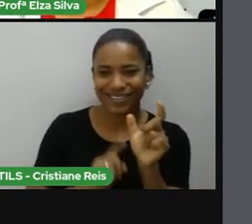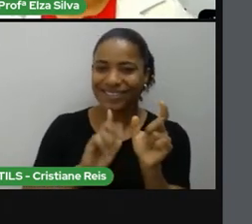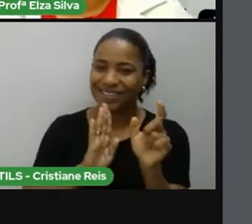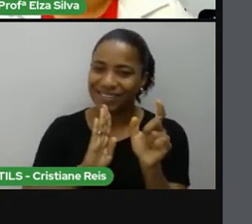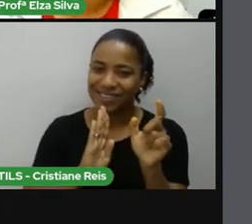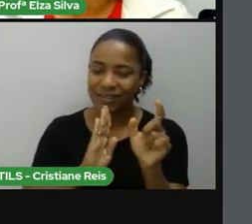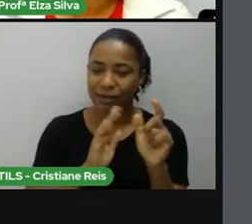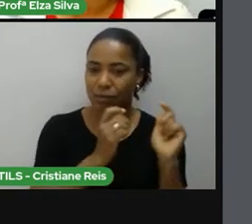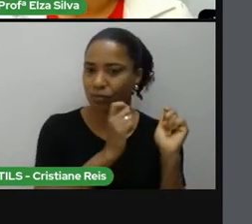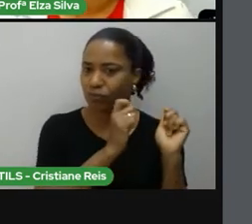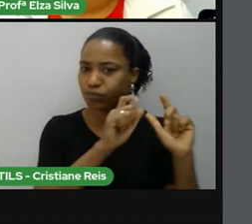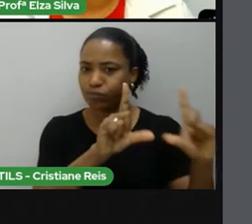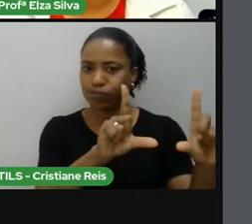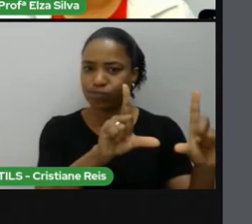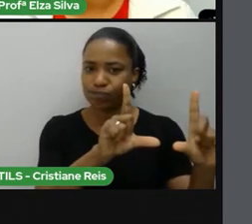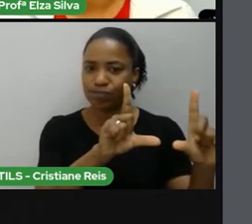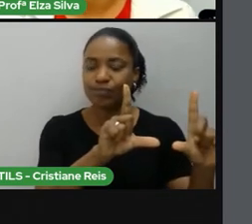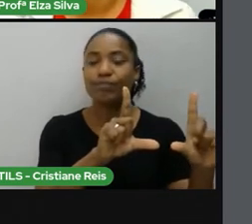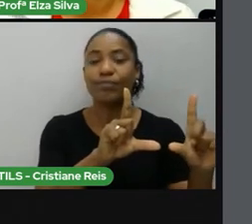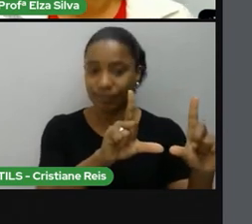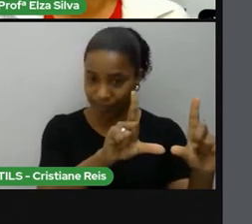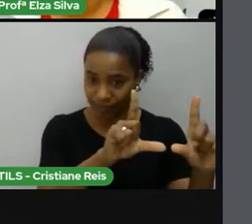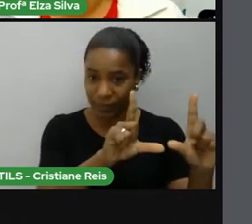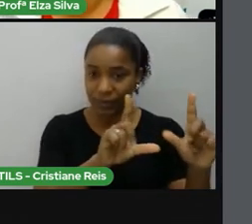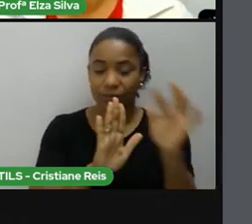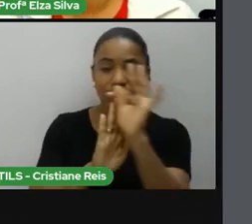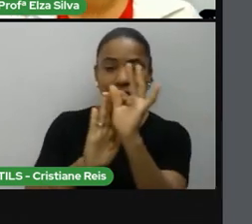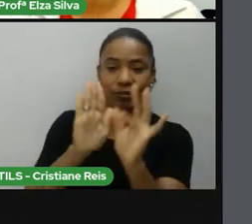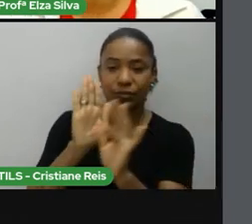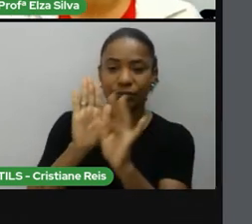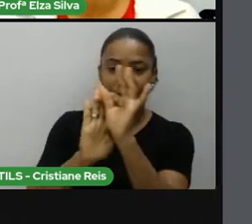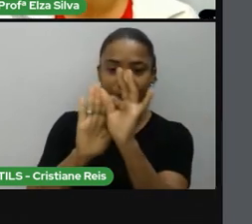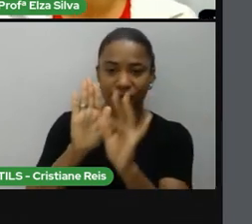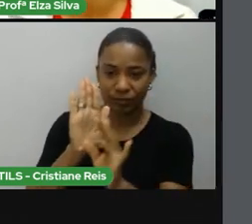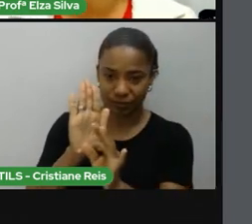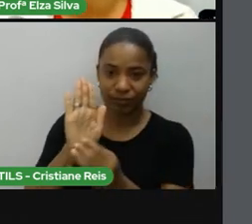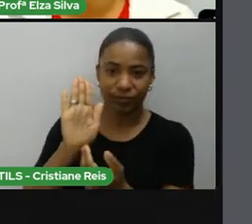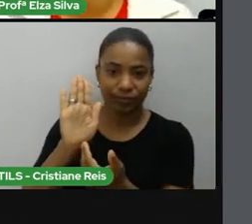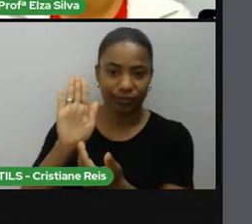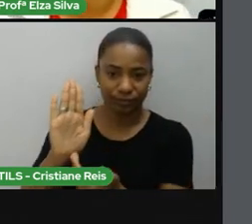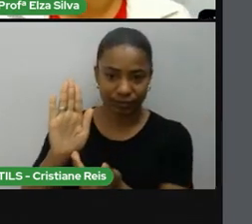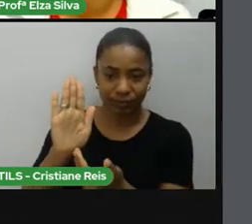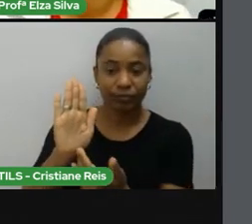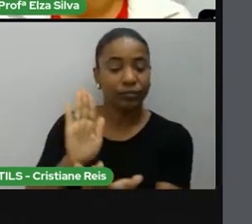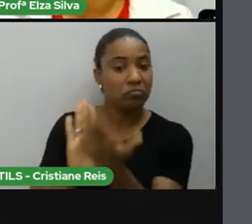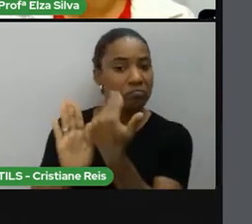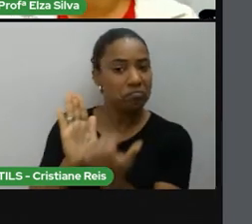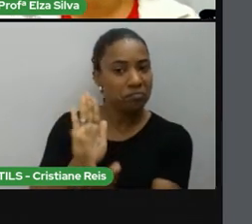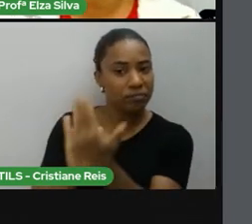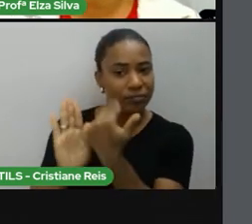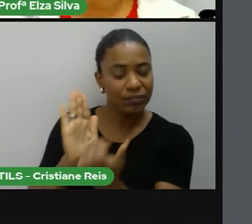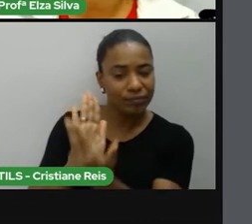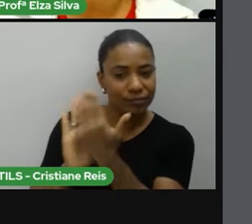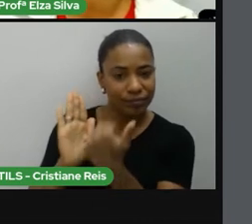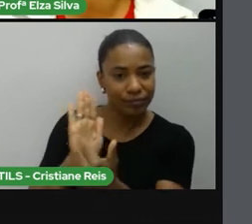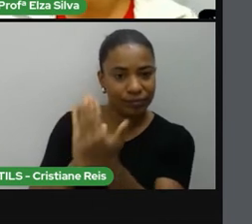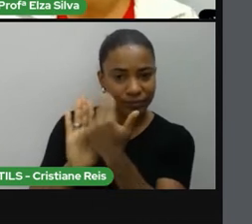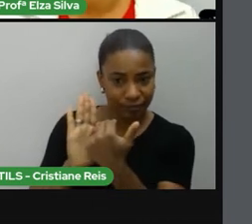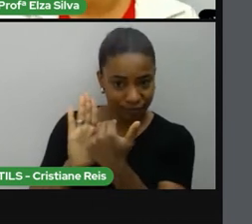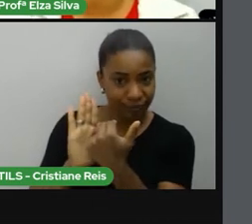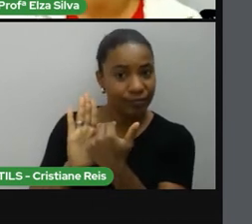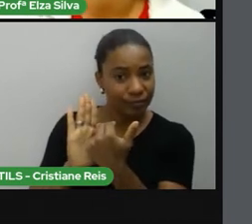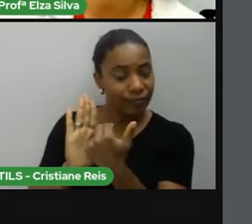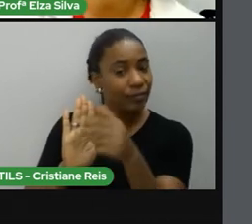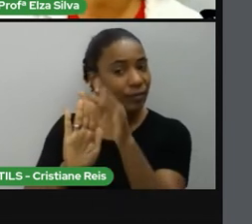Então, os pôsteres, eles são textos que têm um apelo visual muito grande. Está aí uma diferença, né?